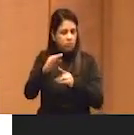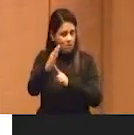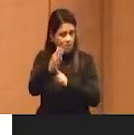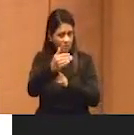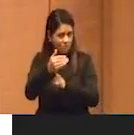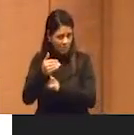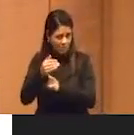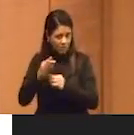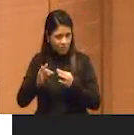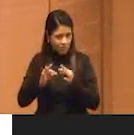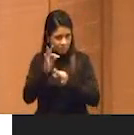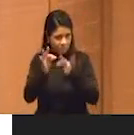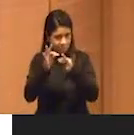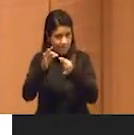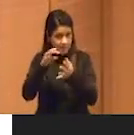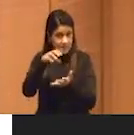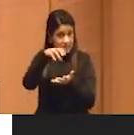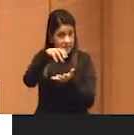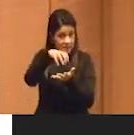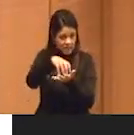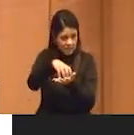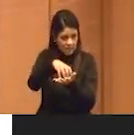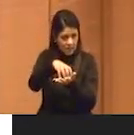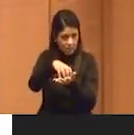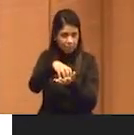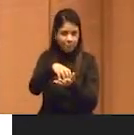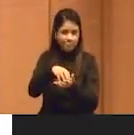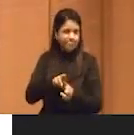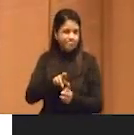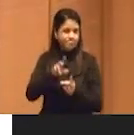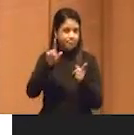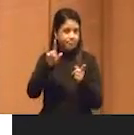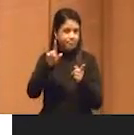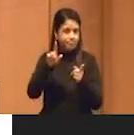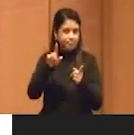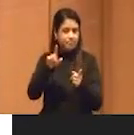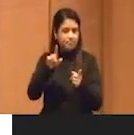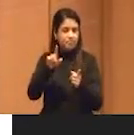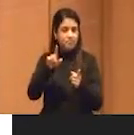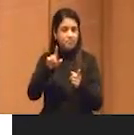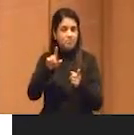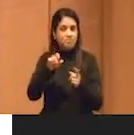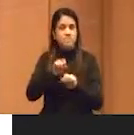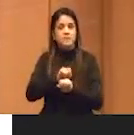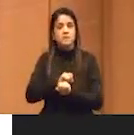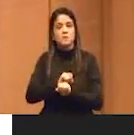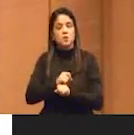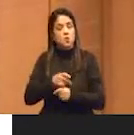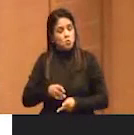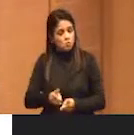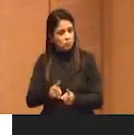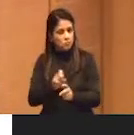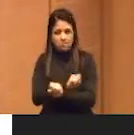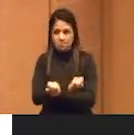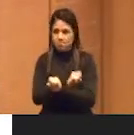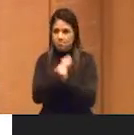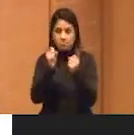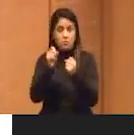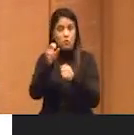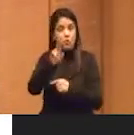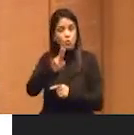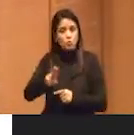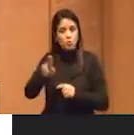isso é central, então, não dá para continuar usando